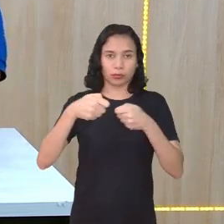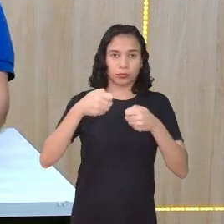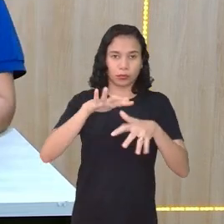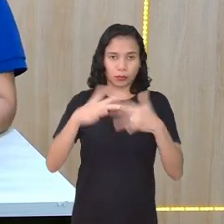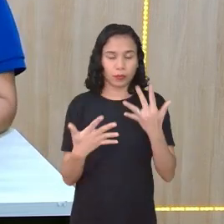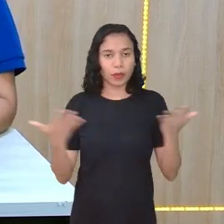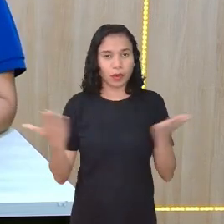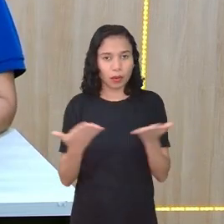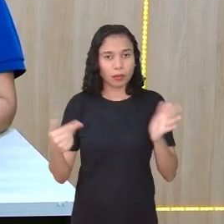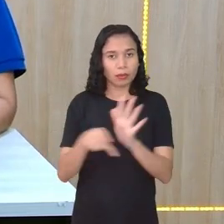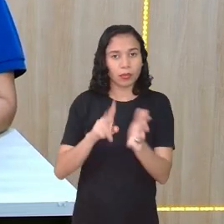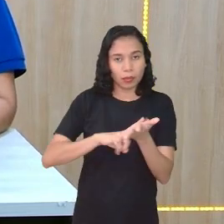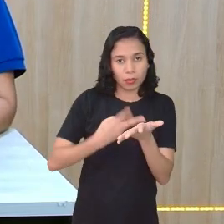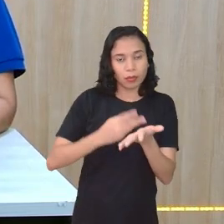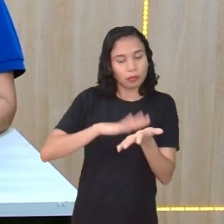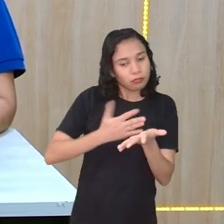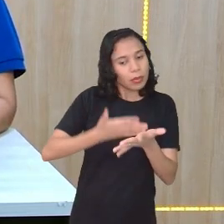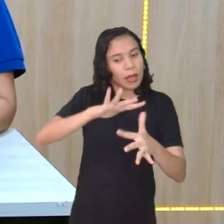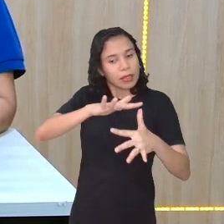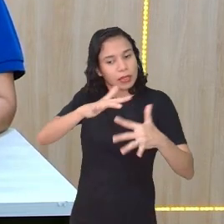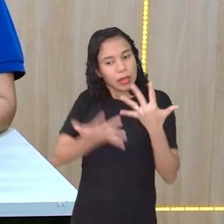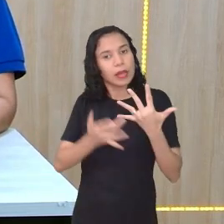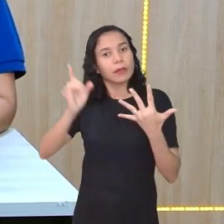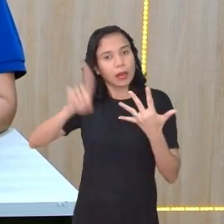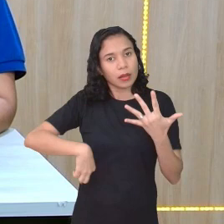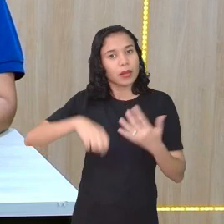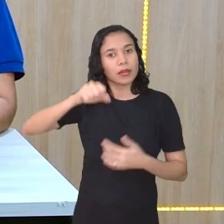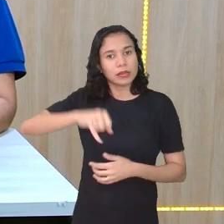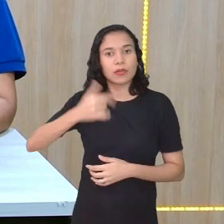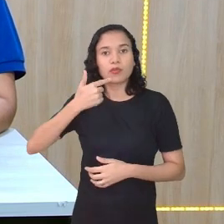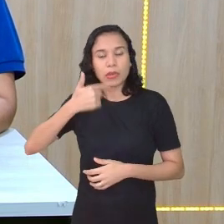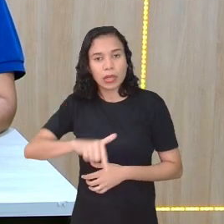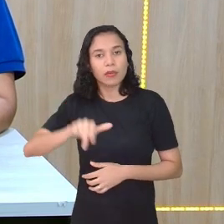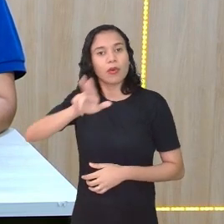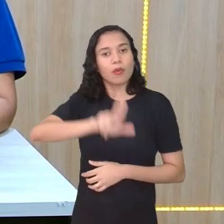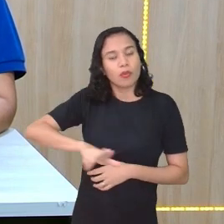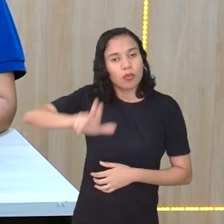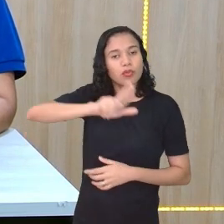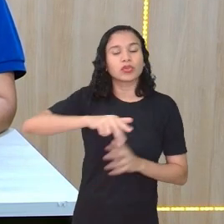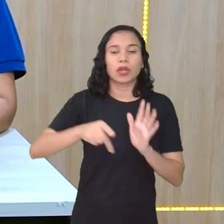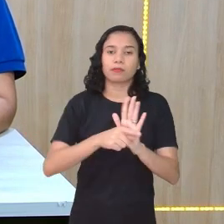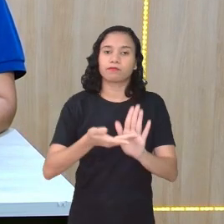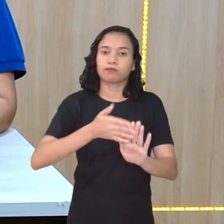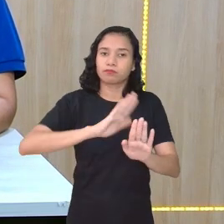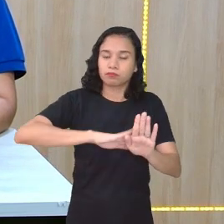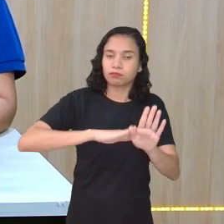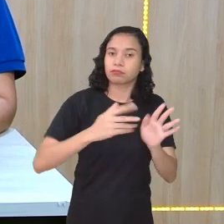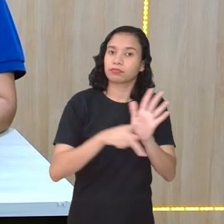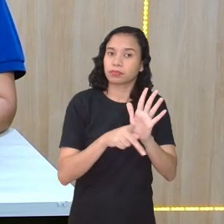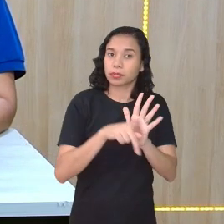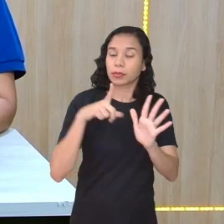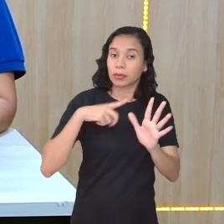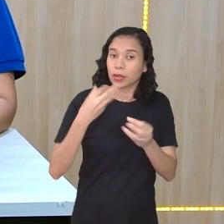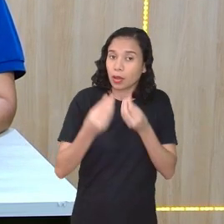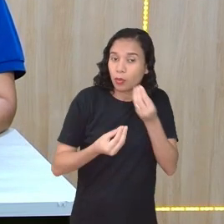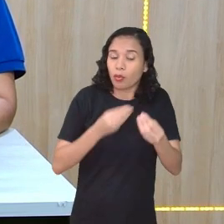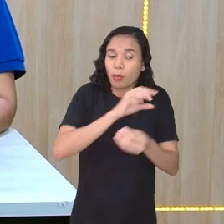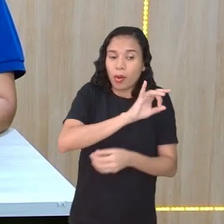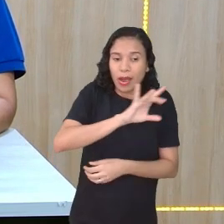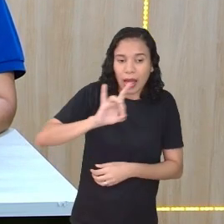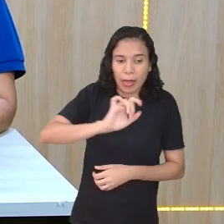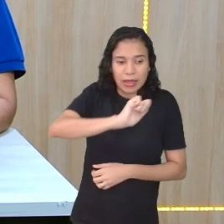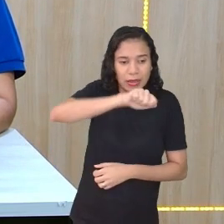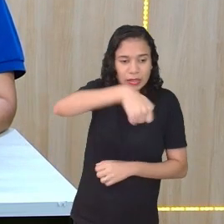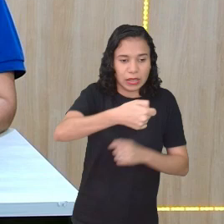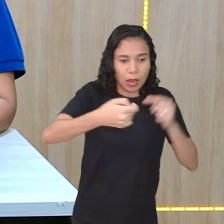Helena está ali fazendo a tradução e é uma língua, porque ela tem um código pré-estabelecido. E cada, e cada sinal